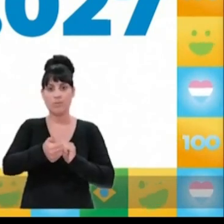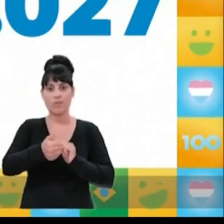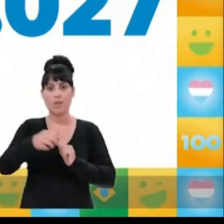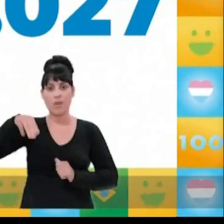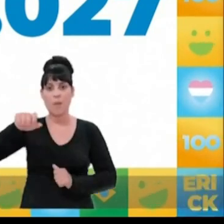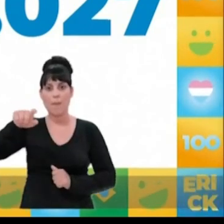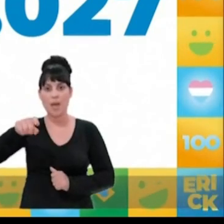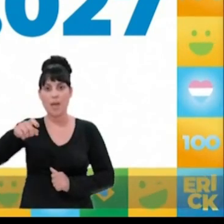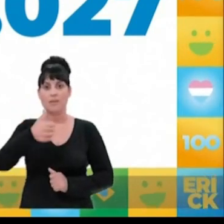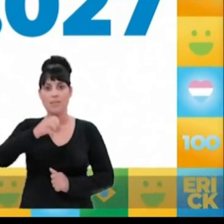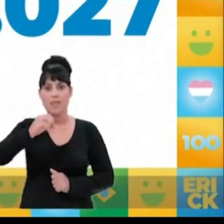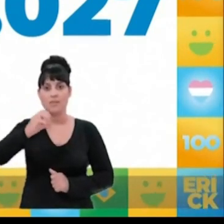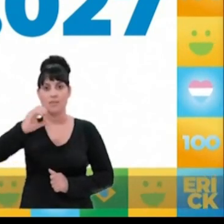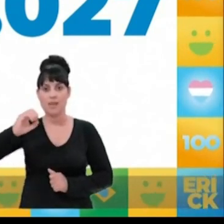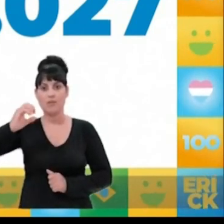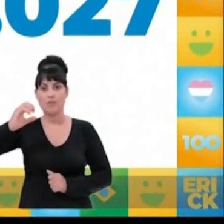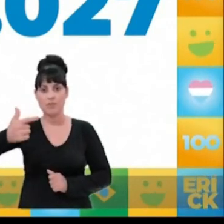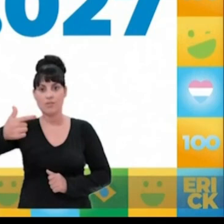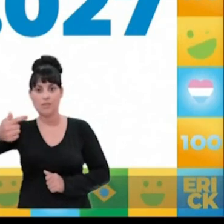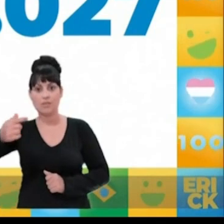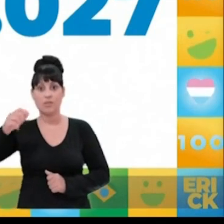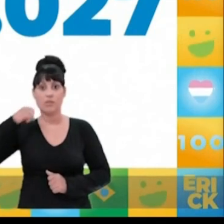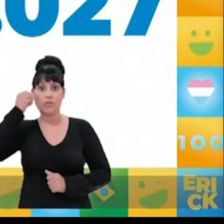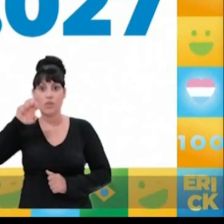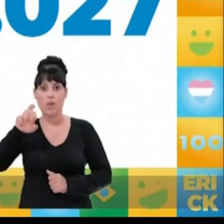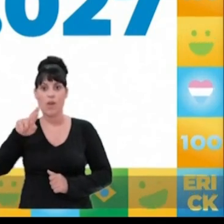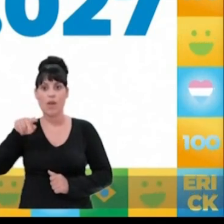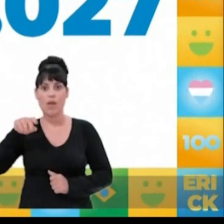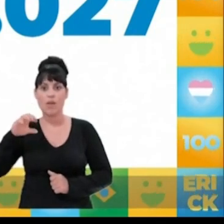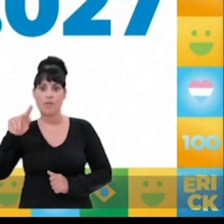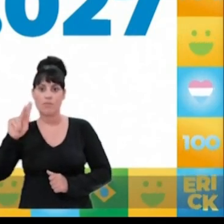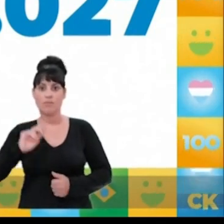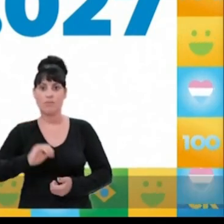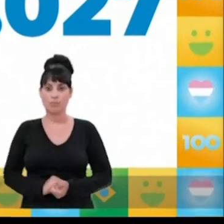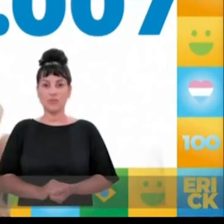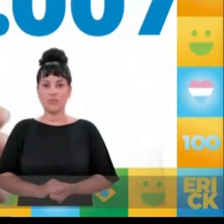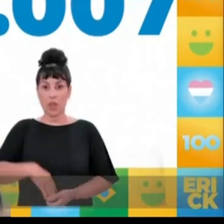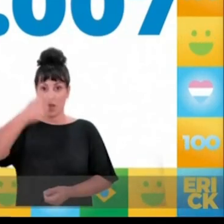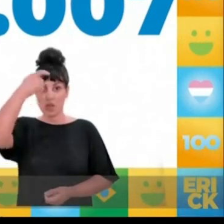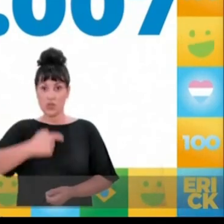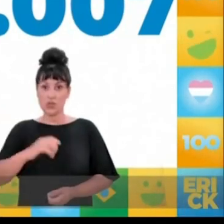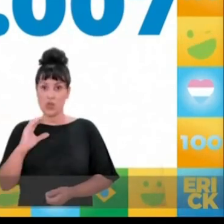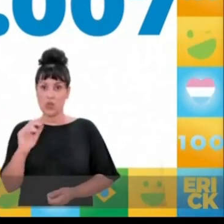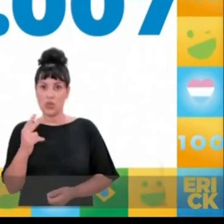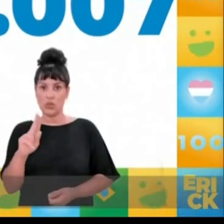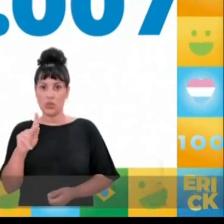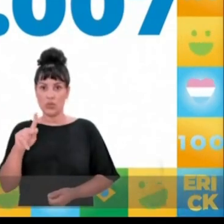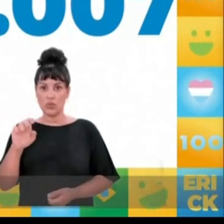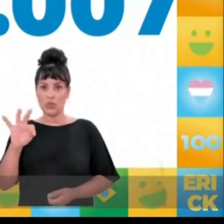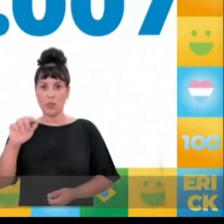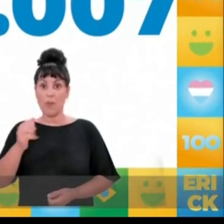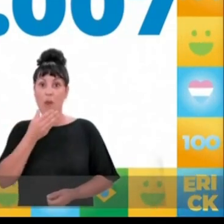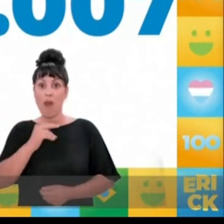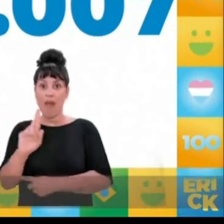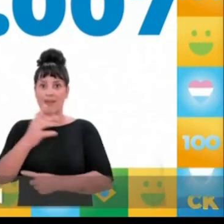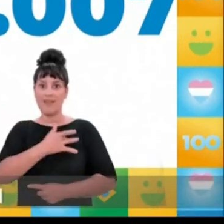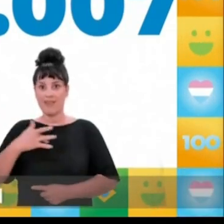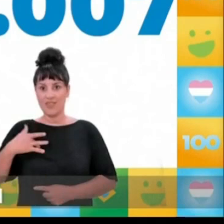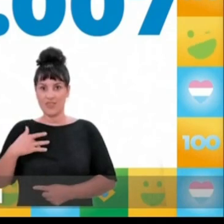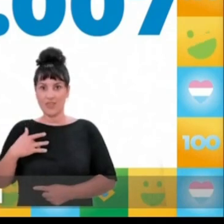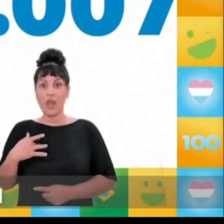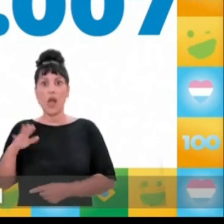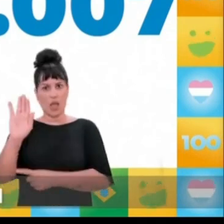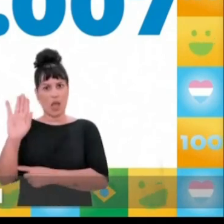cultura e pelo esporte. Max Vargas, 10-027. Senador Erick Musso, 100. Sou o Chupeta, o homem da saúde,